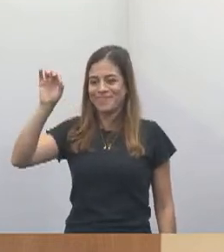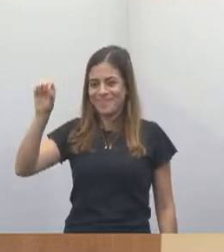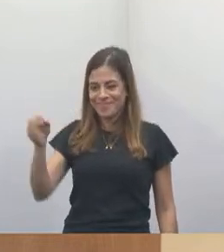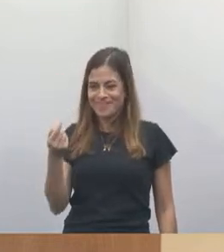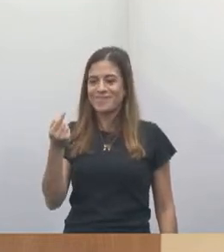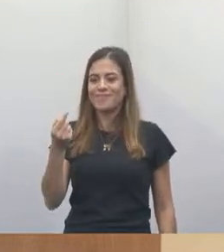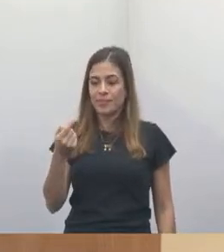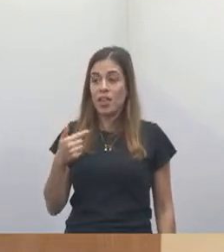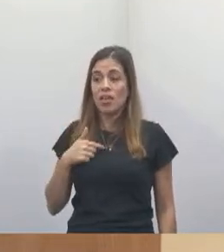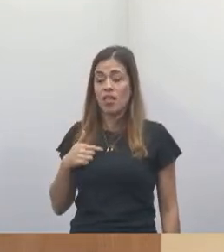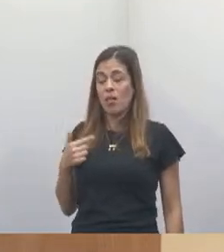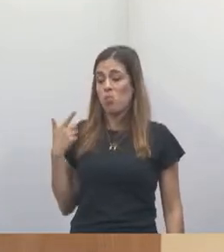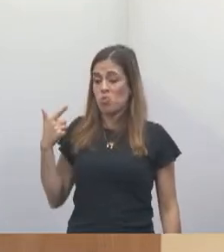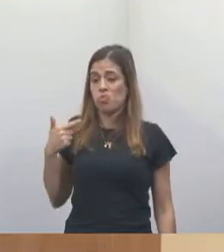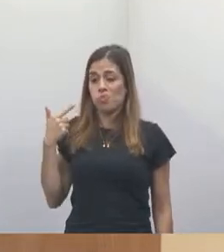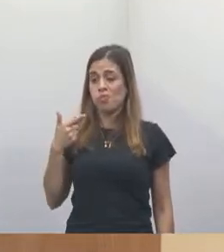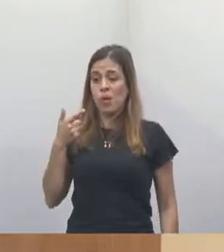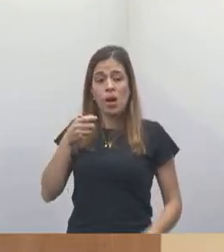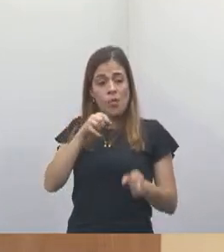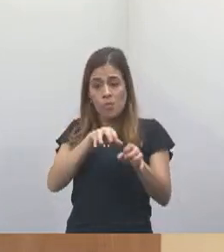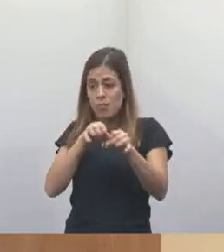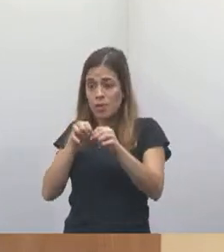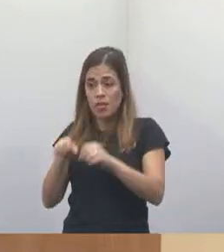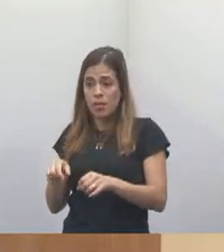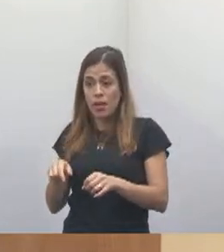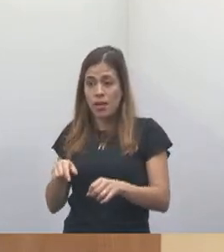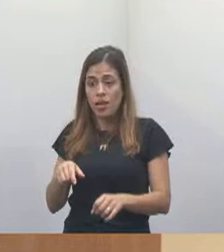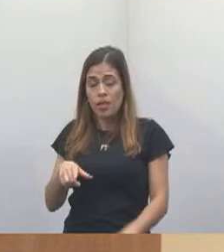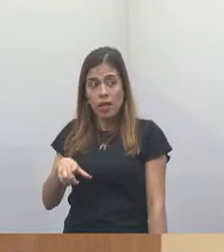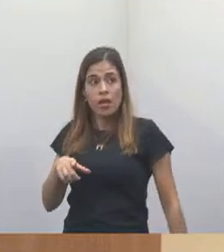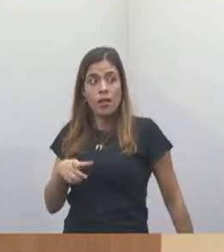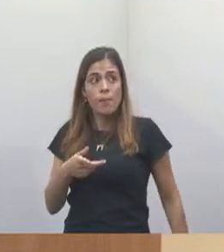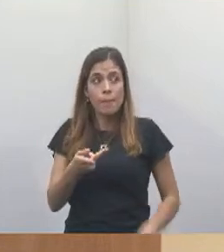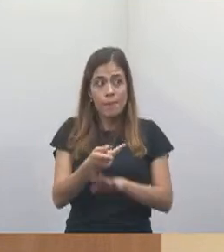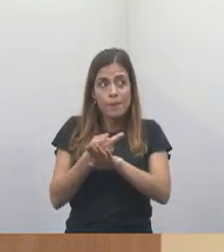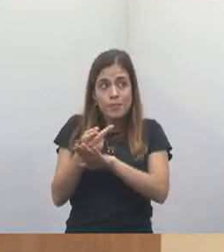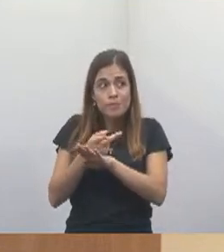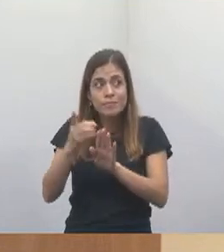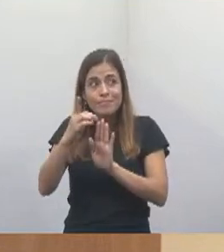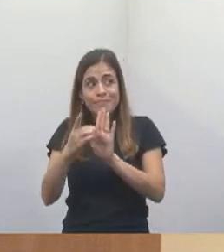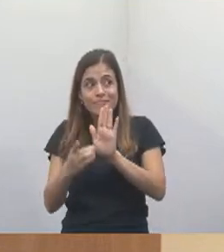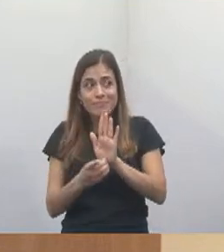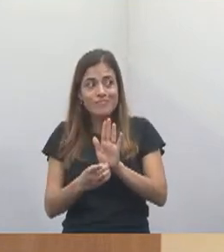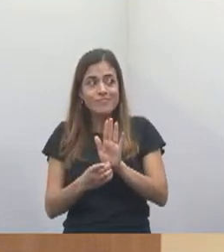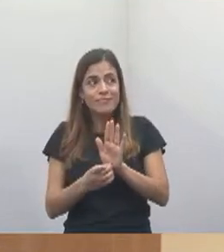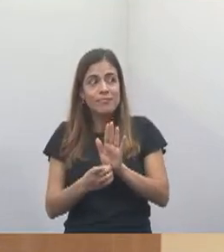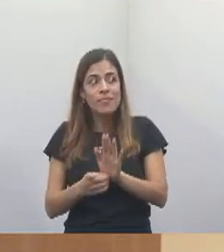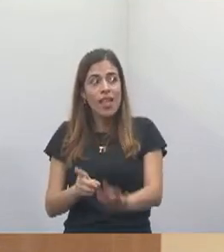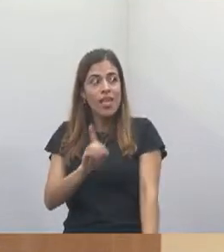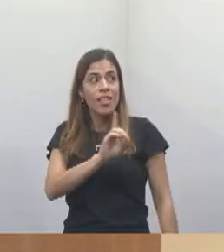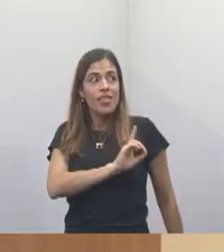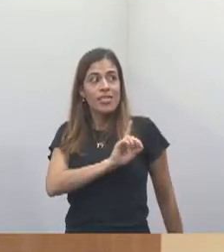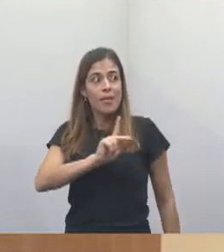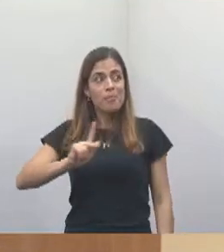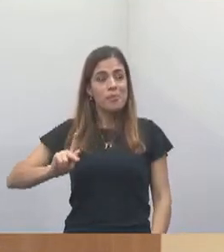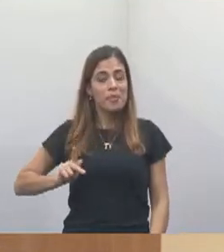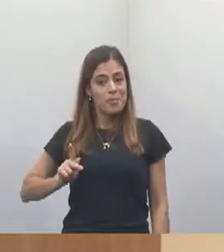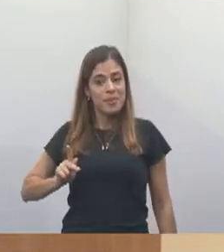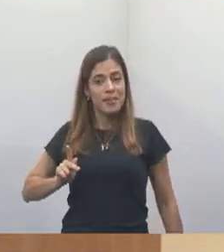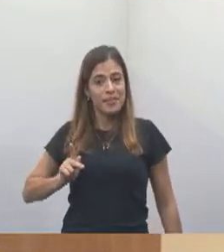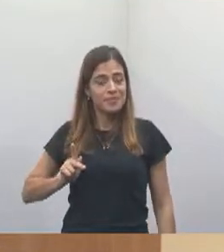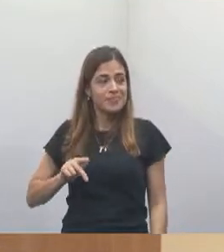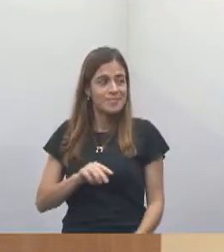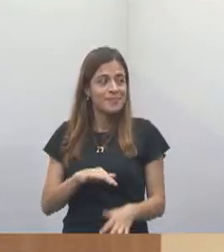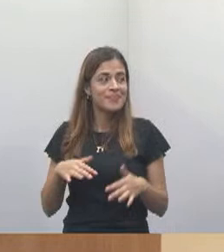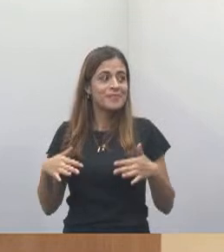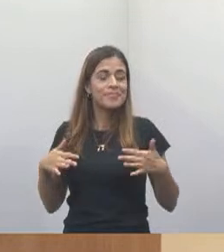que ele procure os seus direitos na defensoria pública, no poder judiciário, porque é a vida dessa pessoa que está em jogo. E